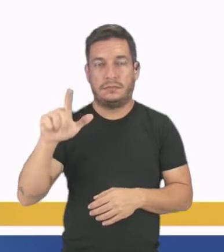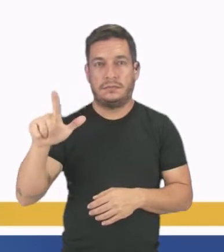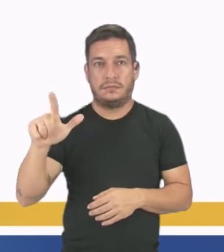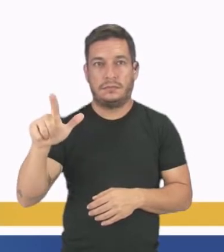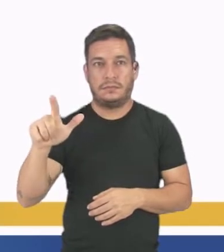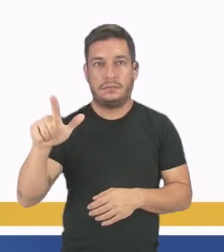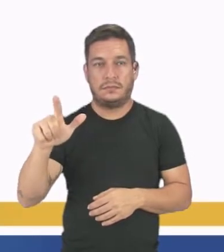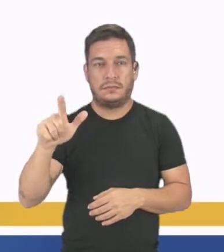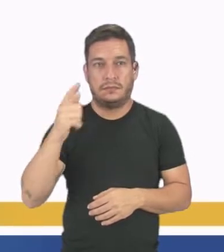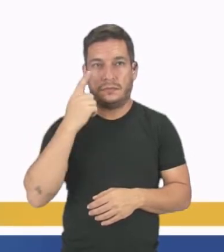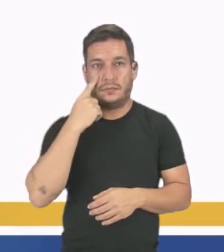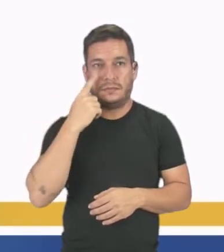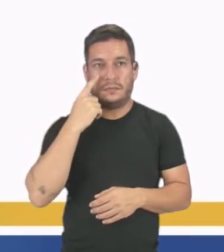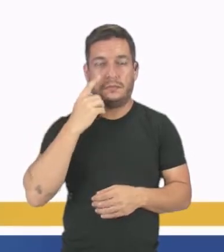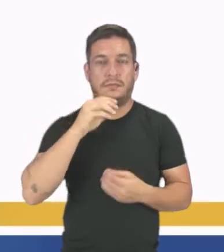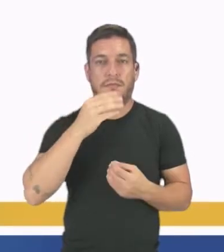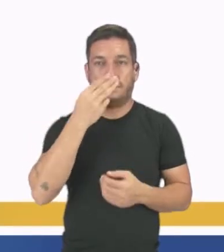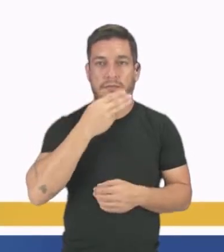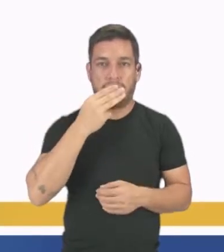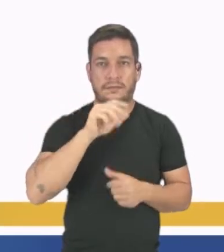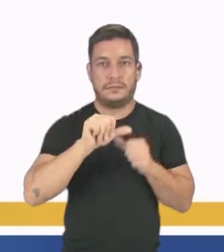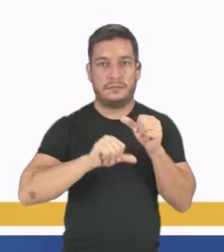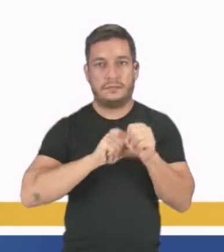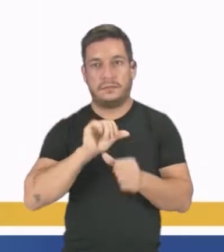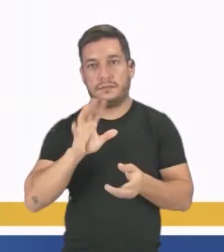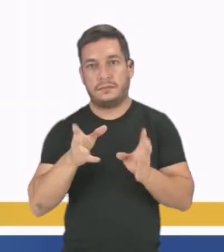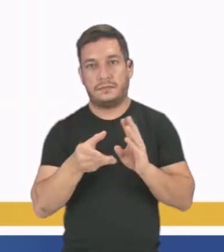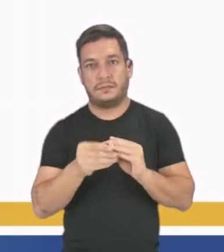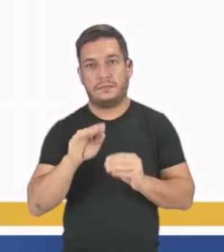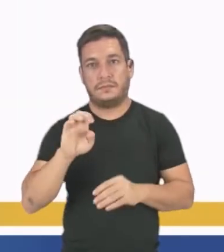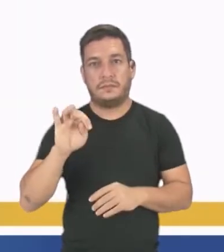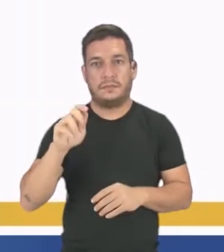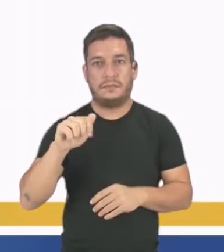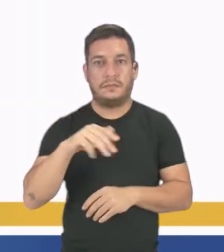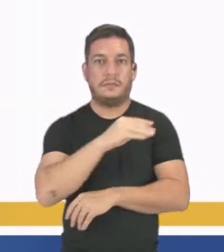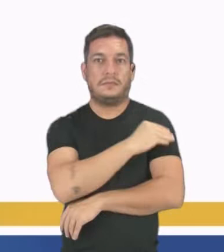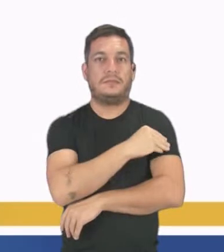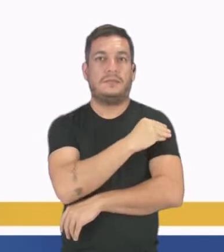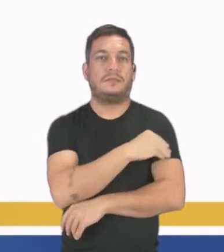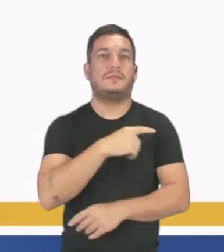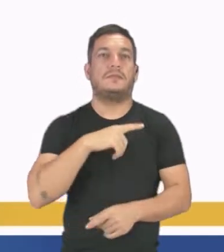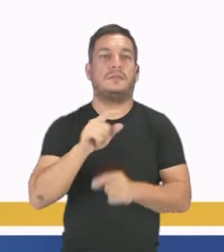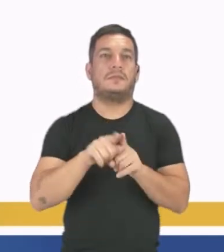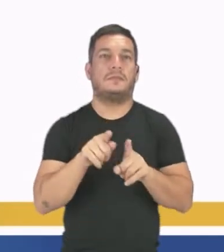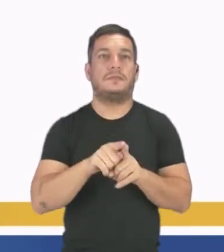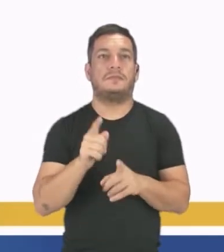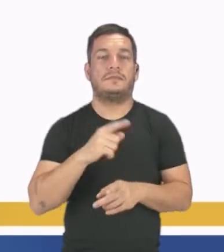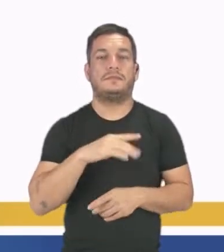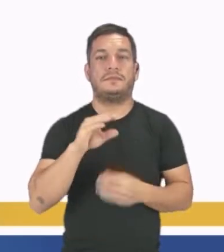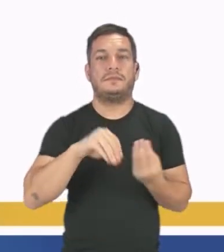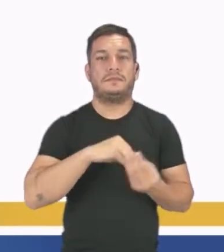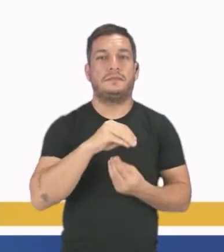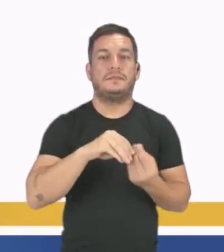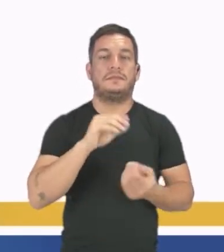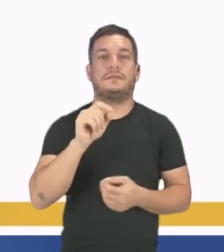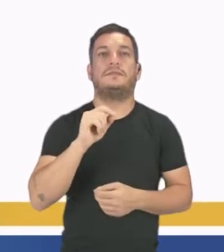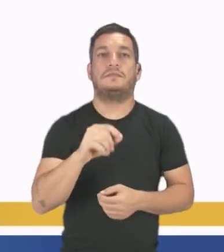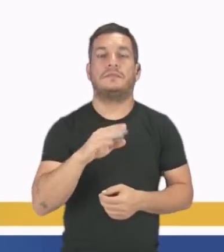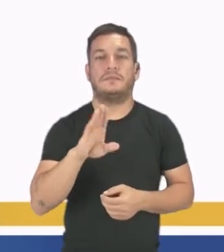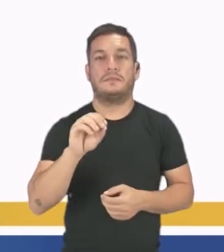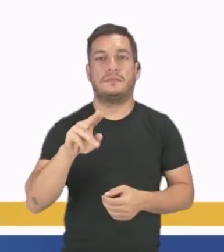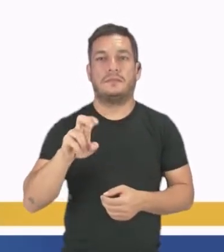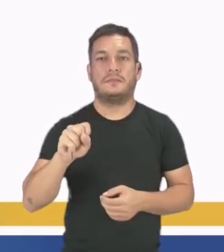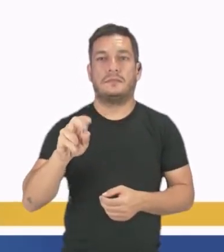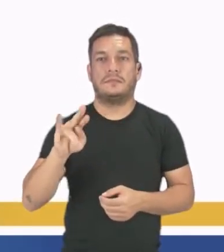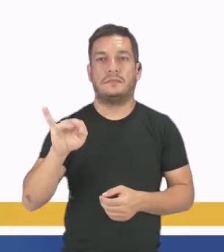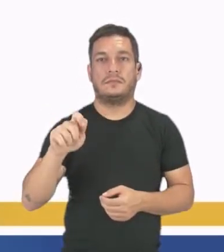perdão, aqui ó, glicose e etanol. Temos o exemplo de uma reação moderada, que nós temos uma reação de combustão,